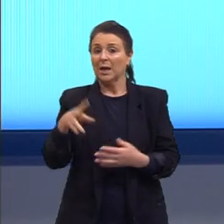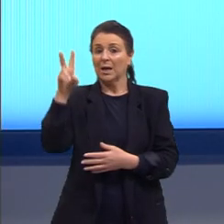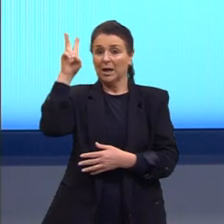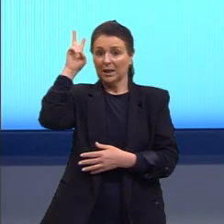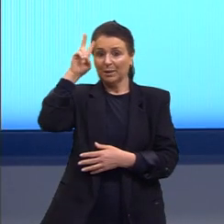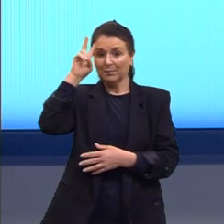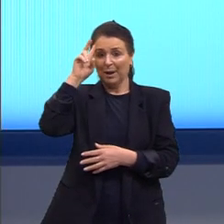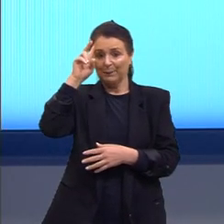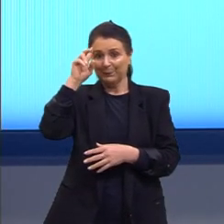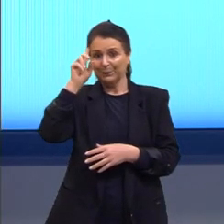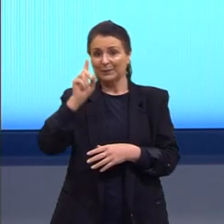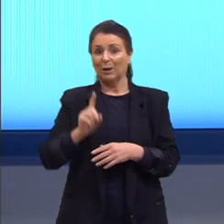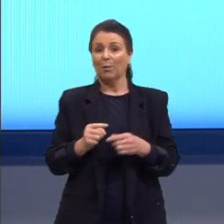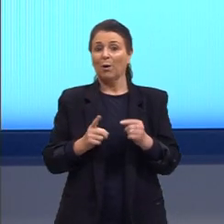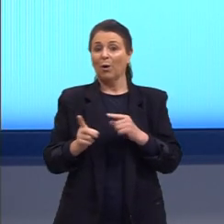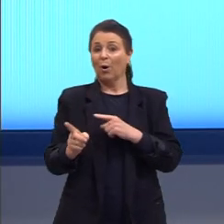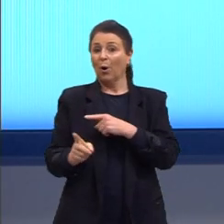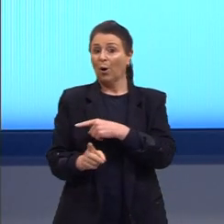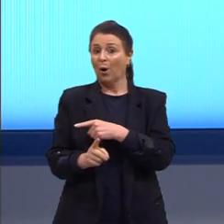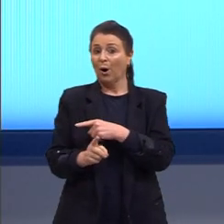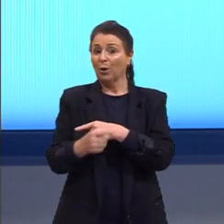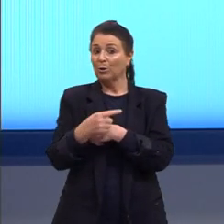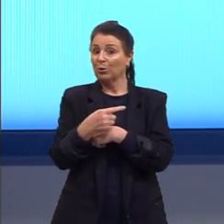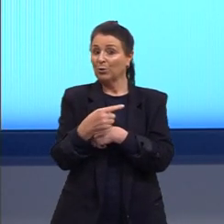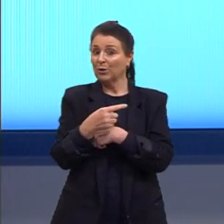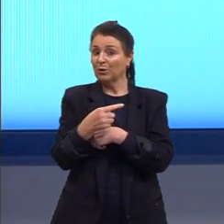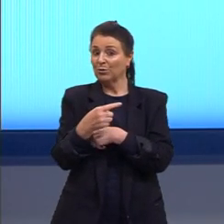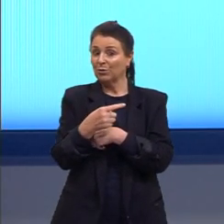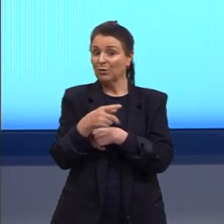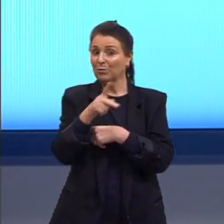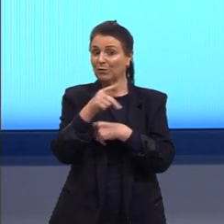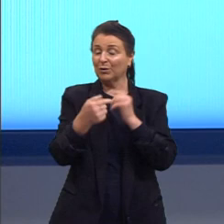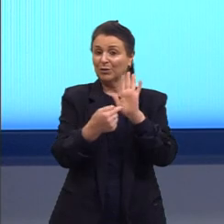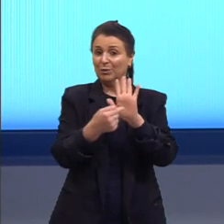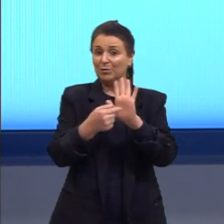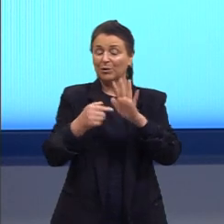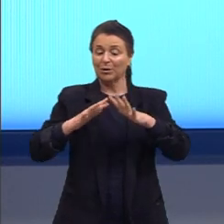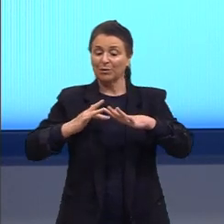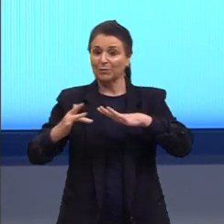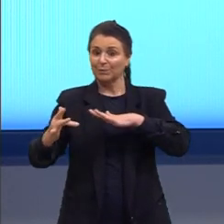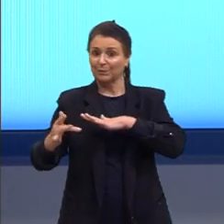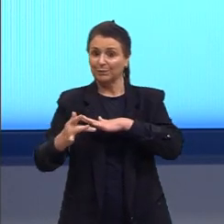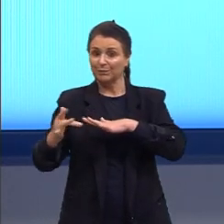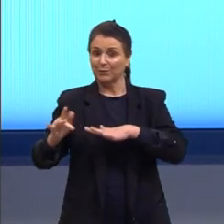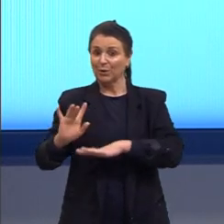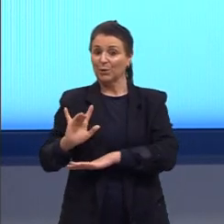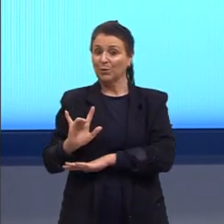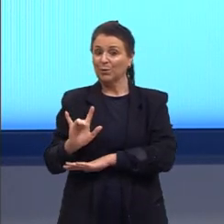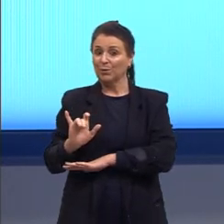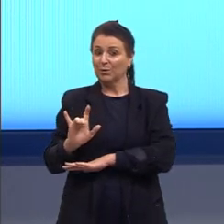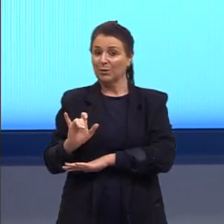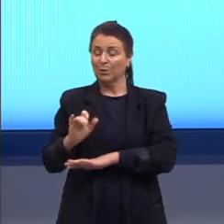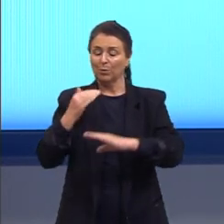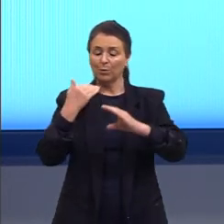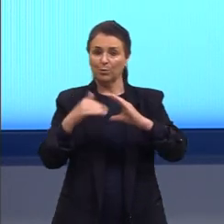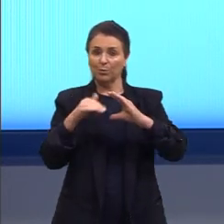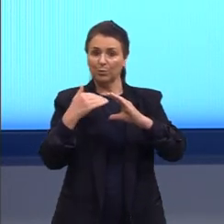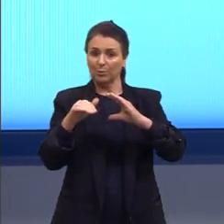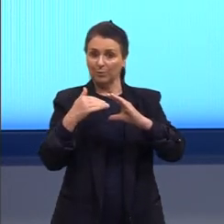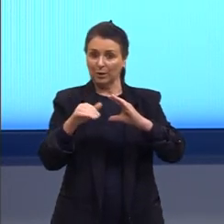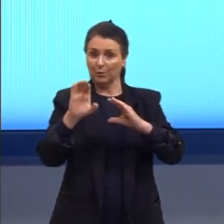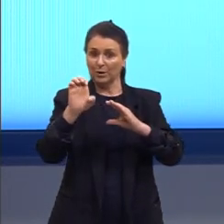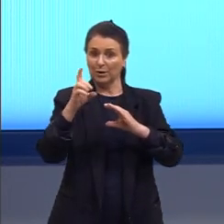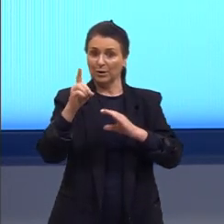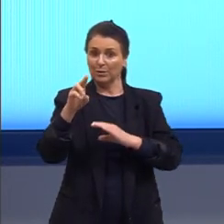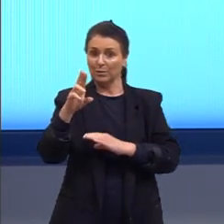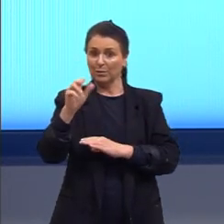cantinho, vocês têm as minhas redes sociais, vocês têm aqui o meu Instagram, tem também o meu e-mail educar, que vocês